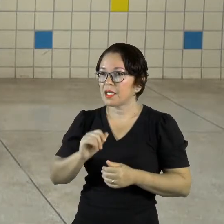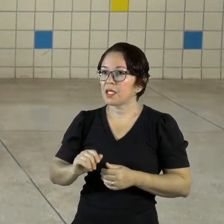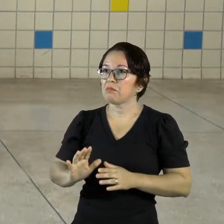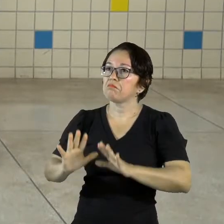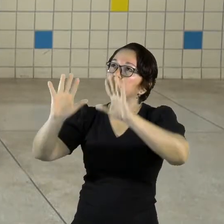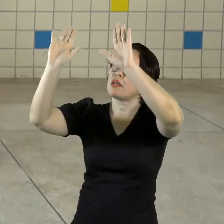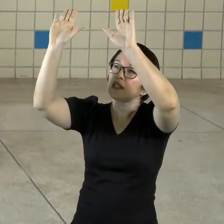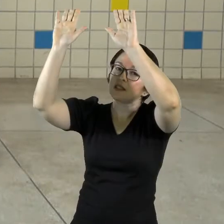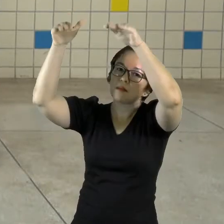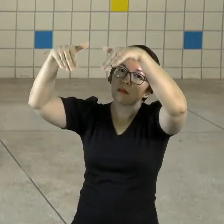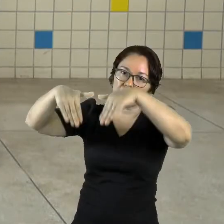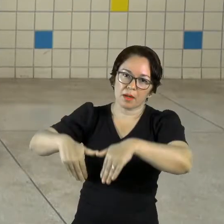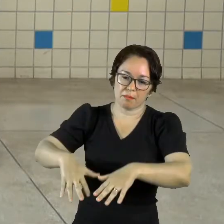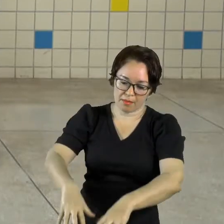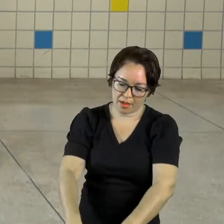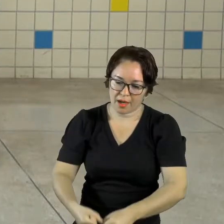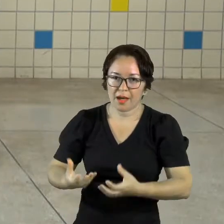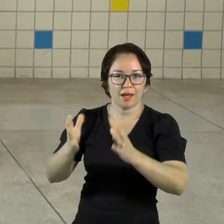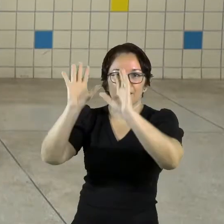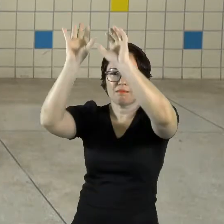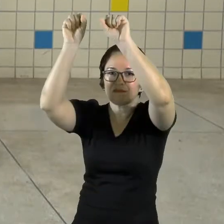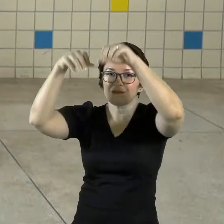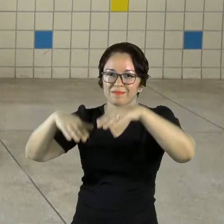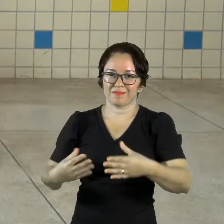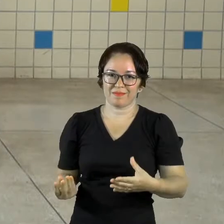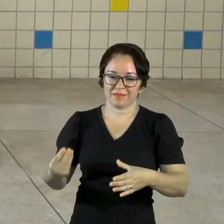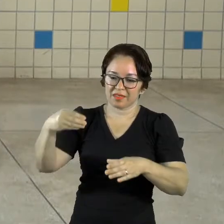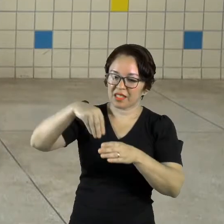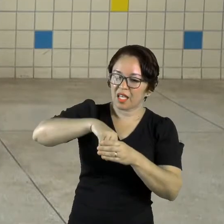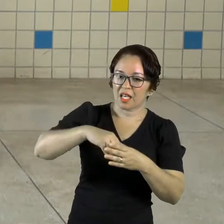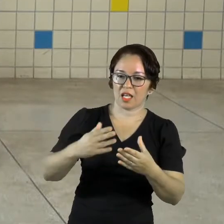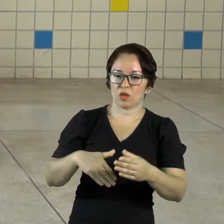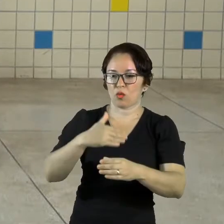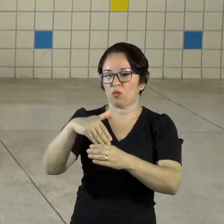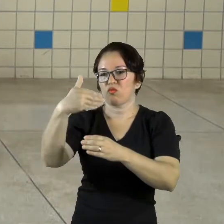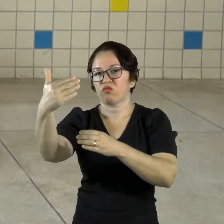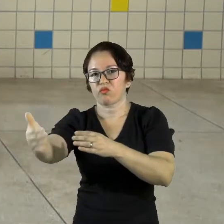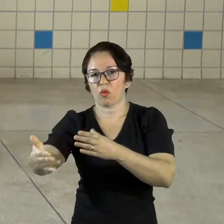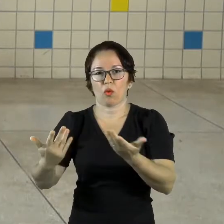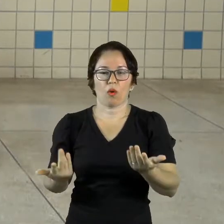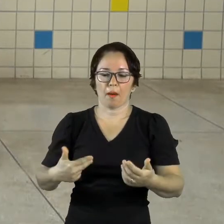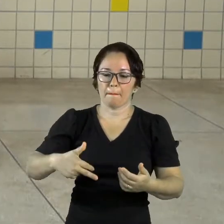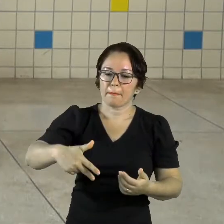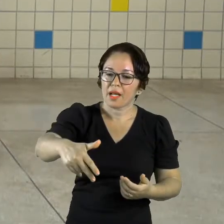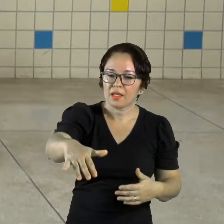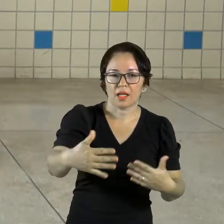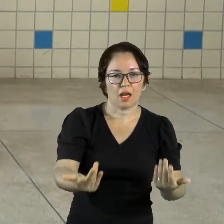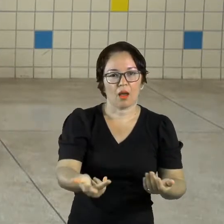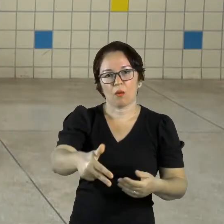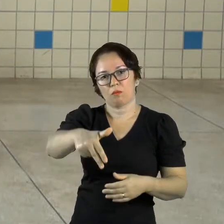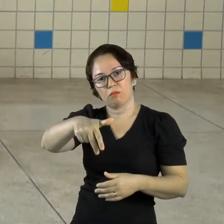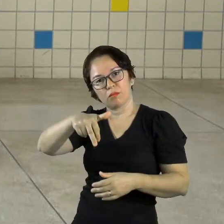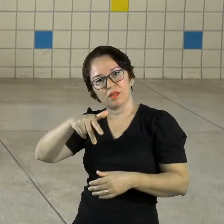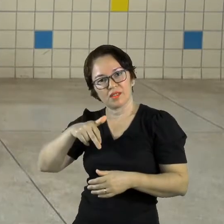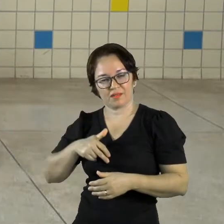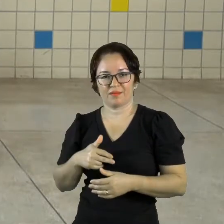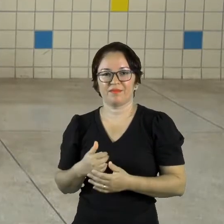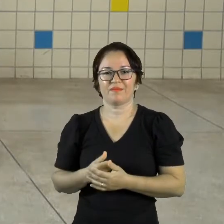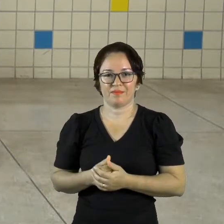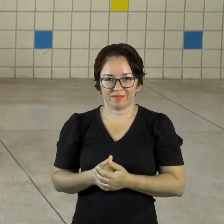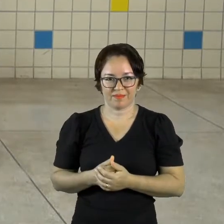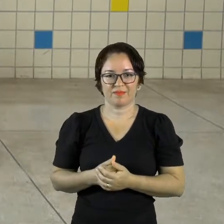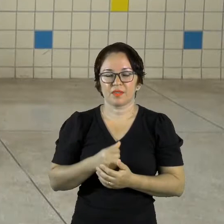baixo, dentro, fora, para frente ou para trás Algumas